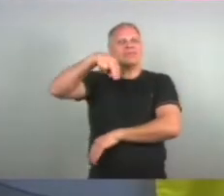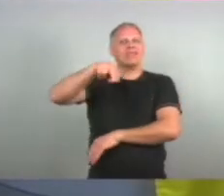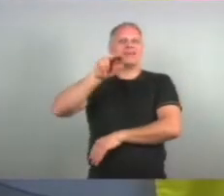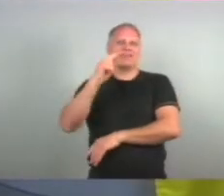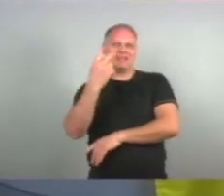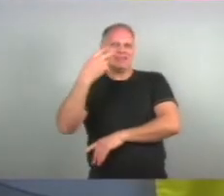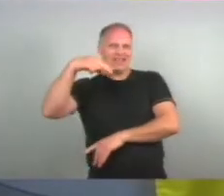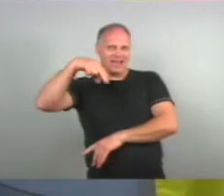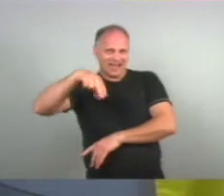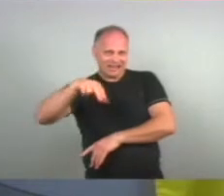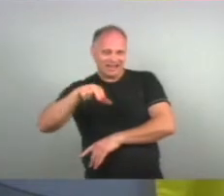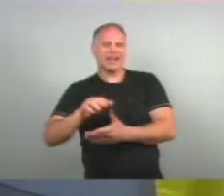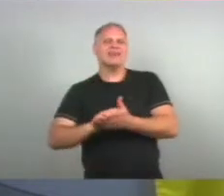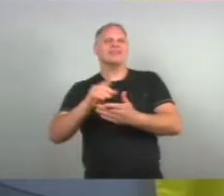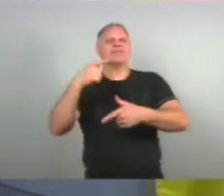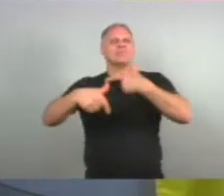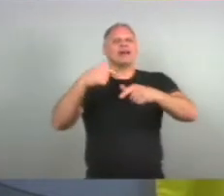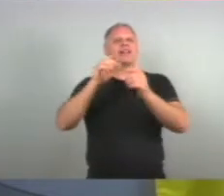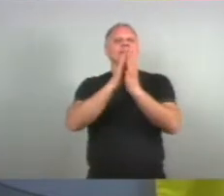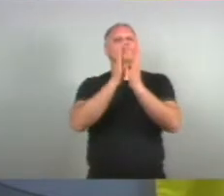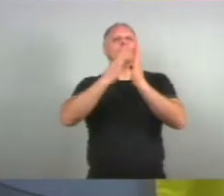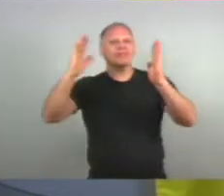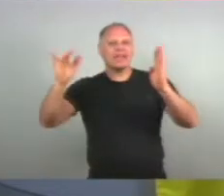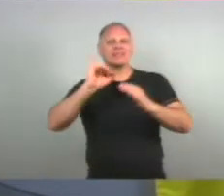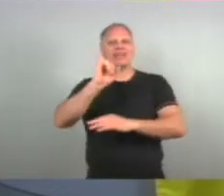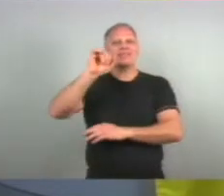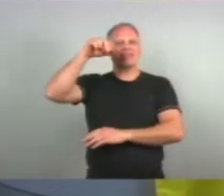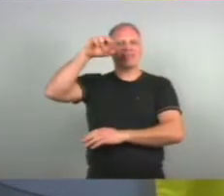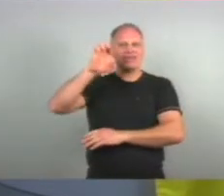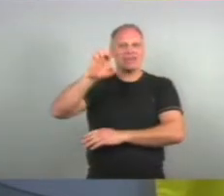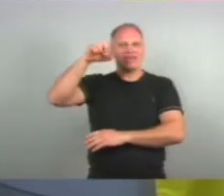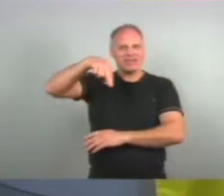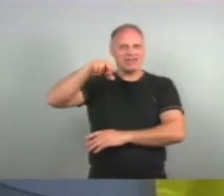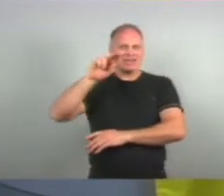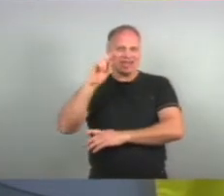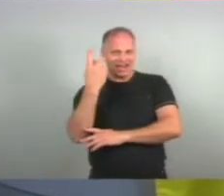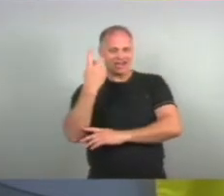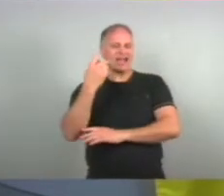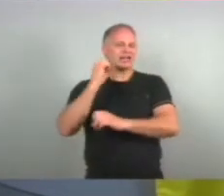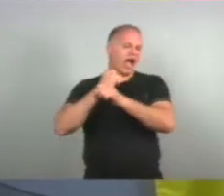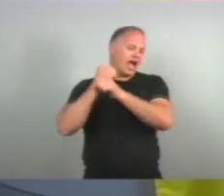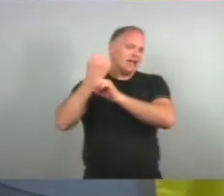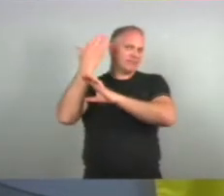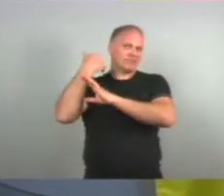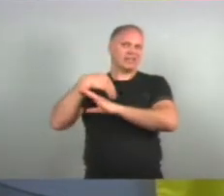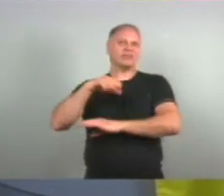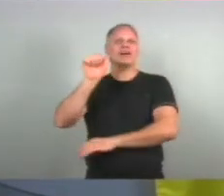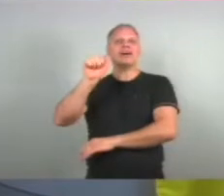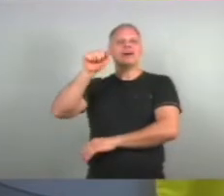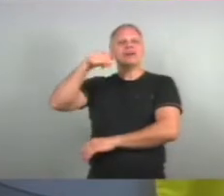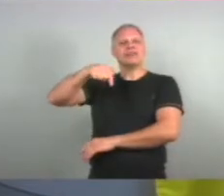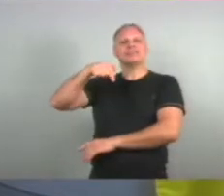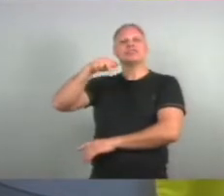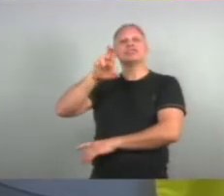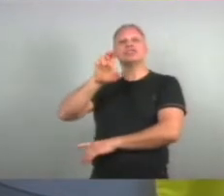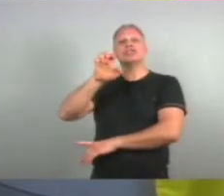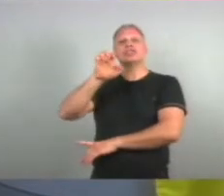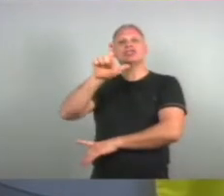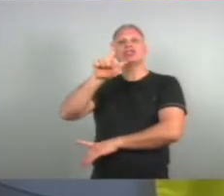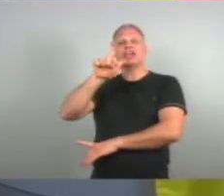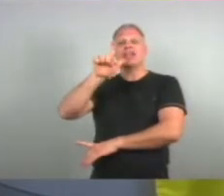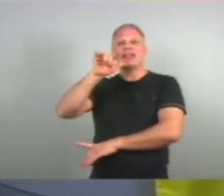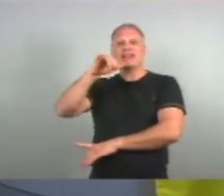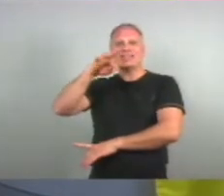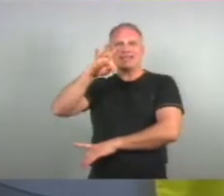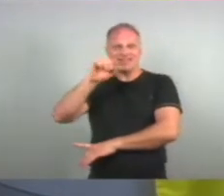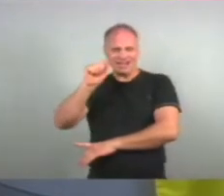biblioteca da unidade fundação Também da INH já há muitos anos A Angelita Ávila Ela foi estagiária do programa